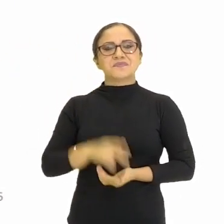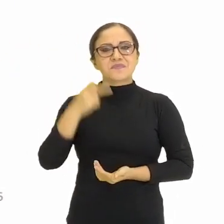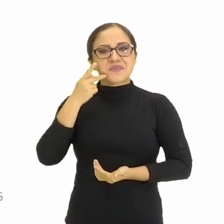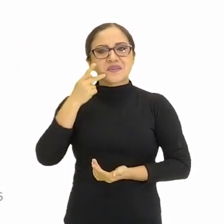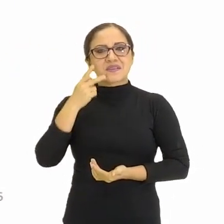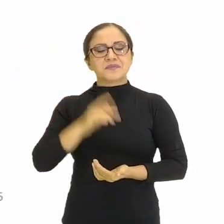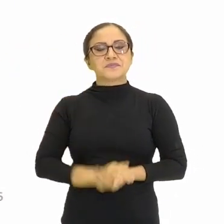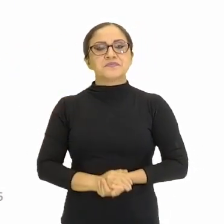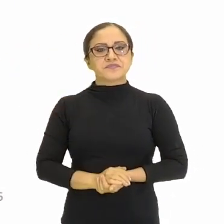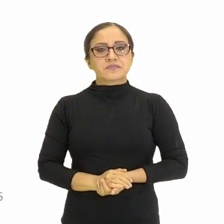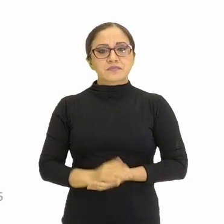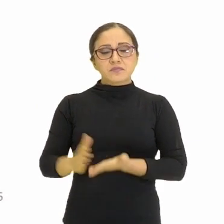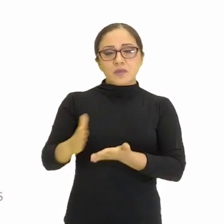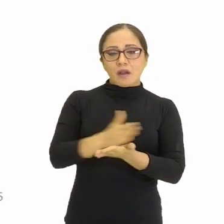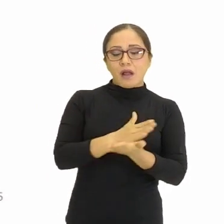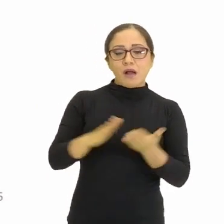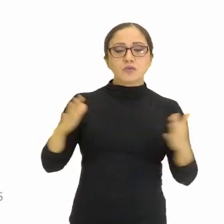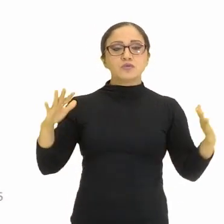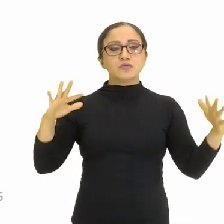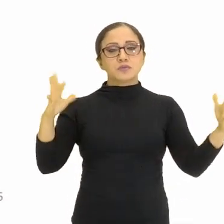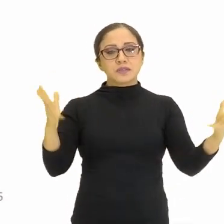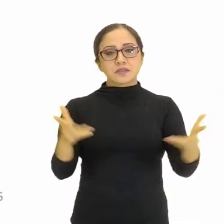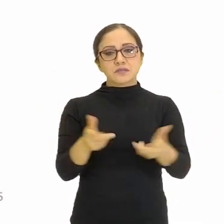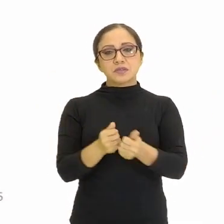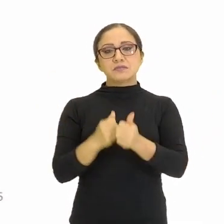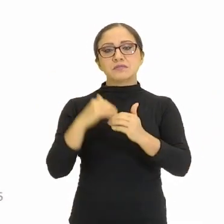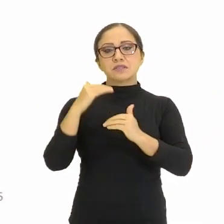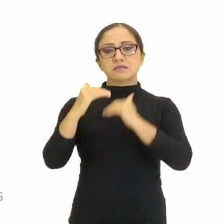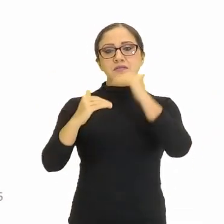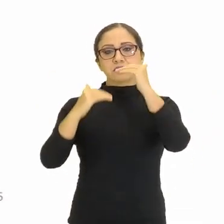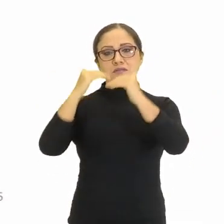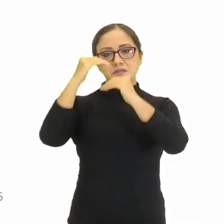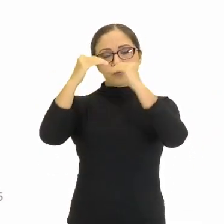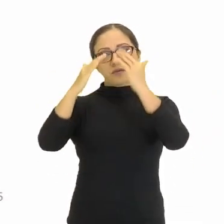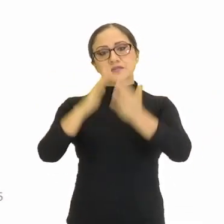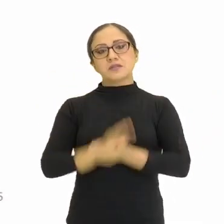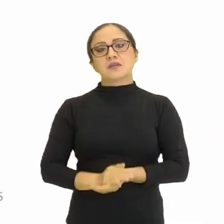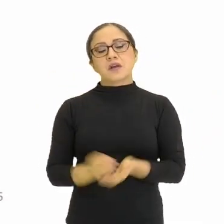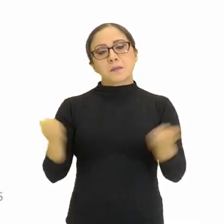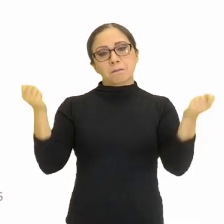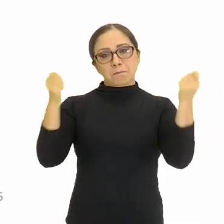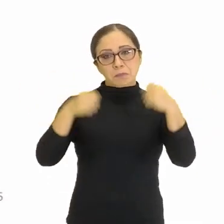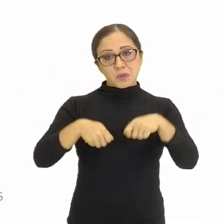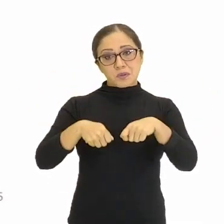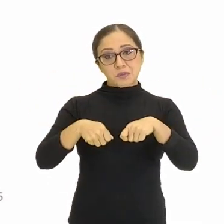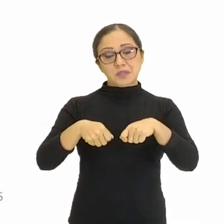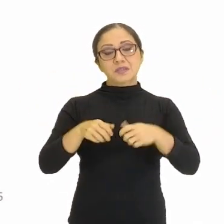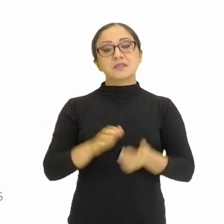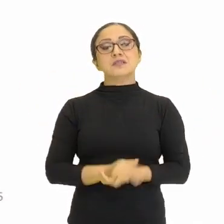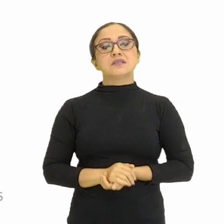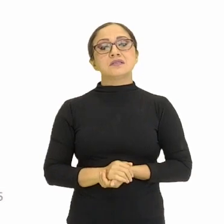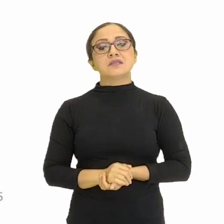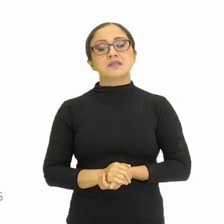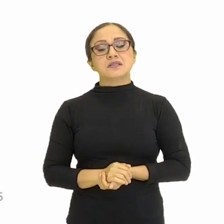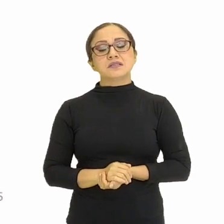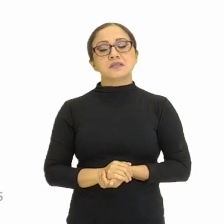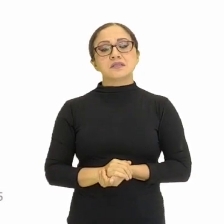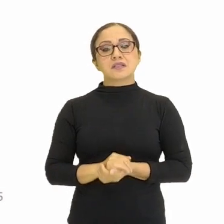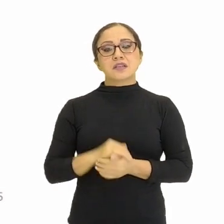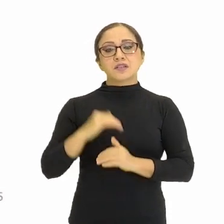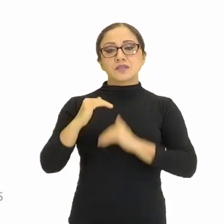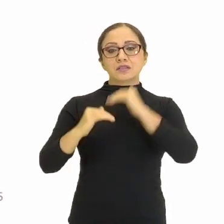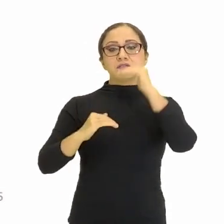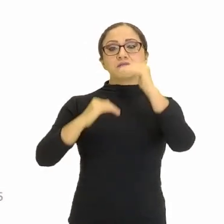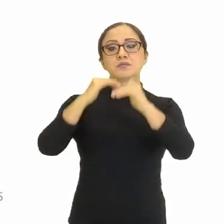algumas habilidades, né? Para o desenvolvimento, algumas possibilidades, perdão, para o desenvolvimento de habilidades e